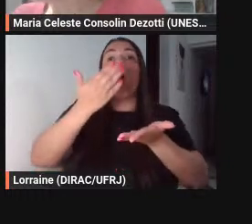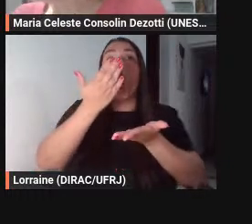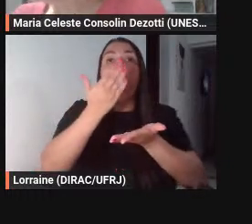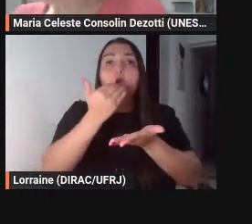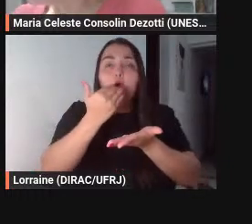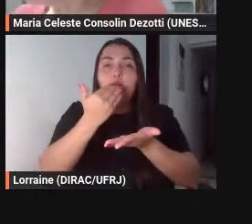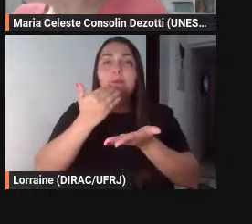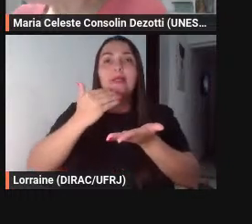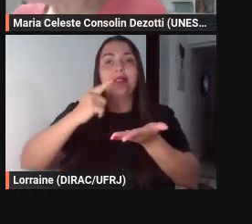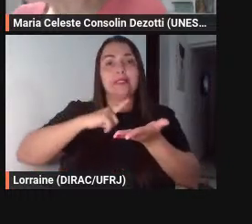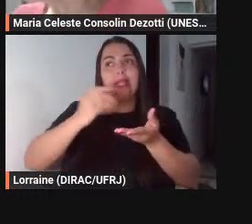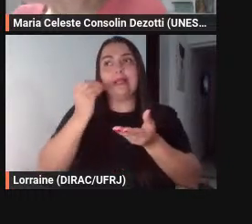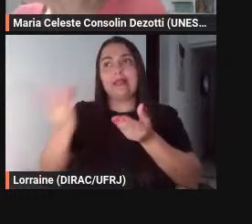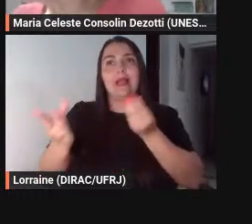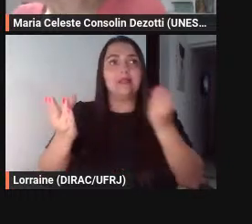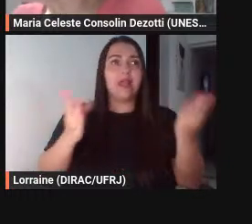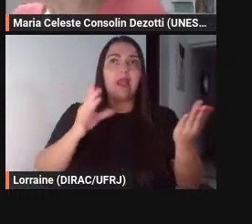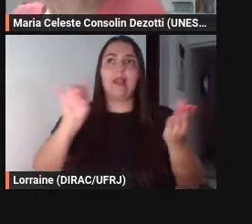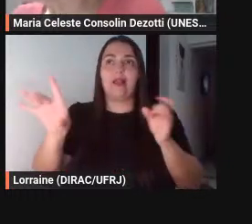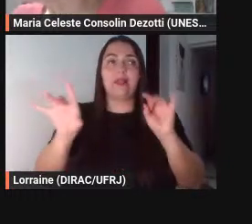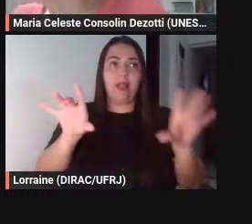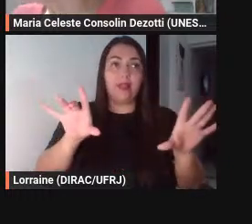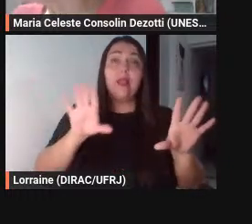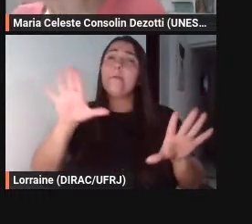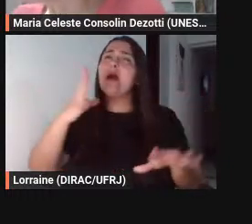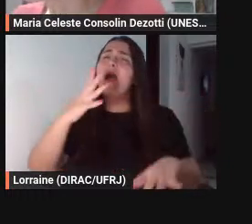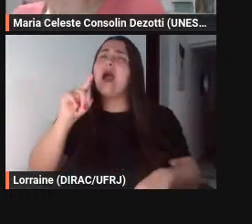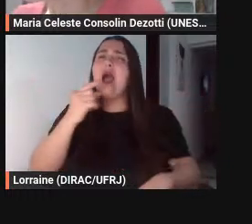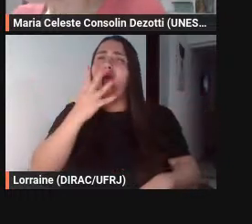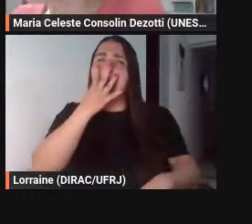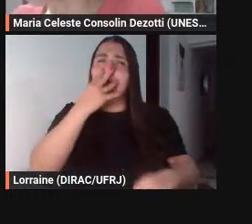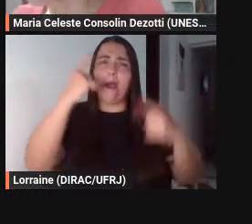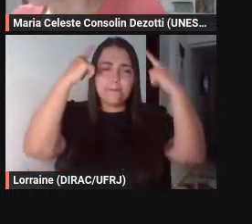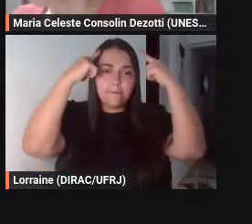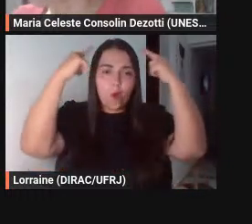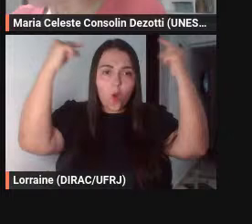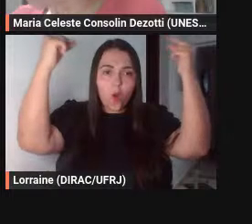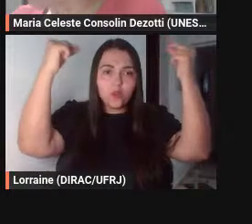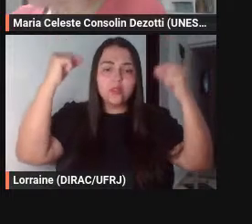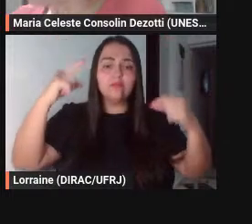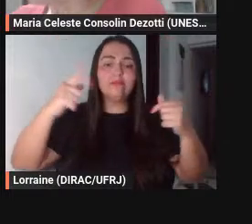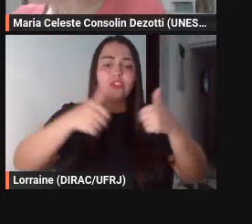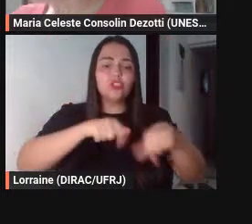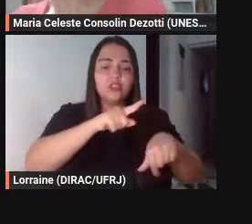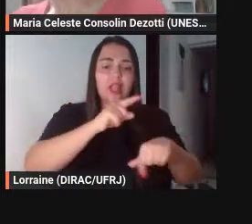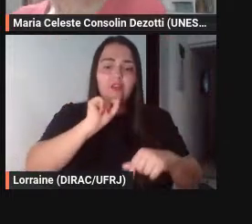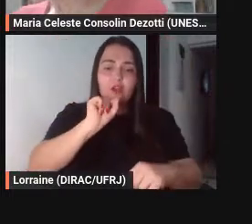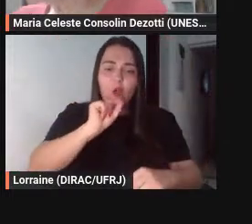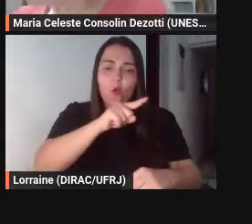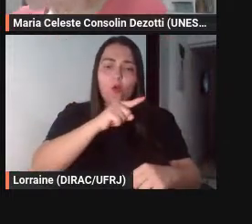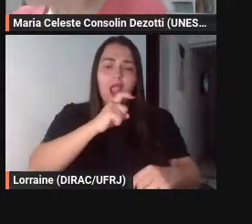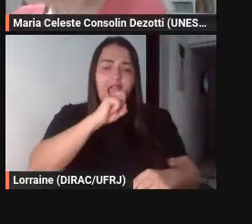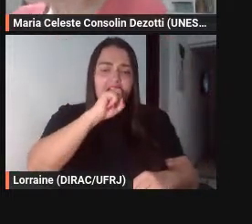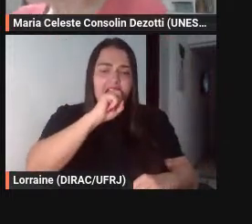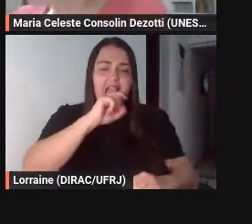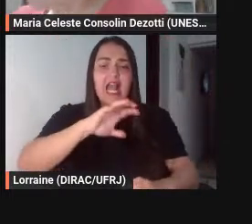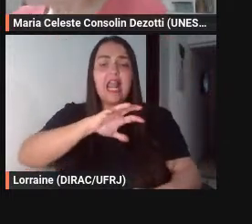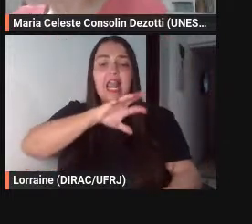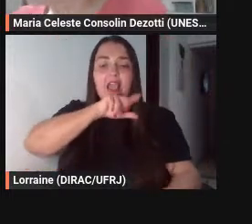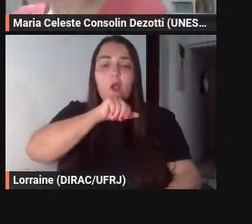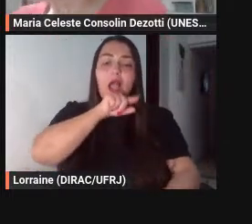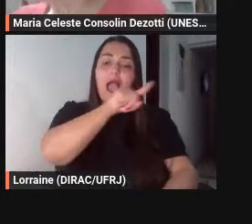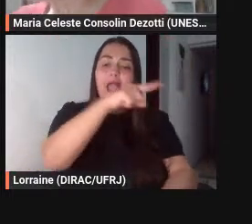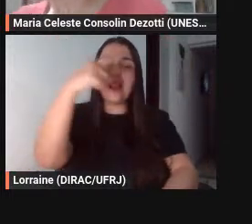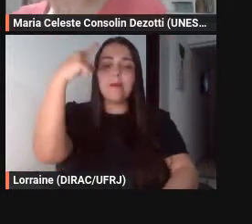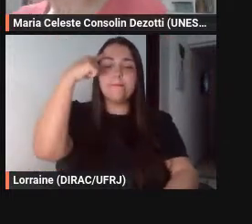mas a raposa tomada de inveja do leão por causa de suas porções maiores achou melhor ir à